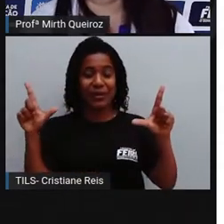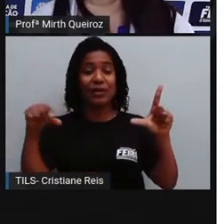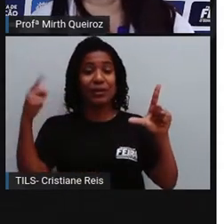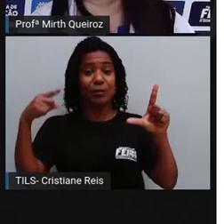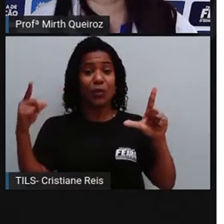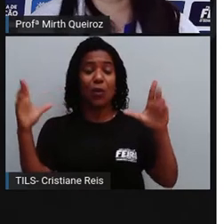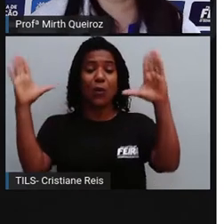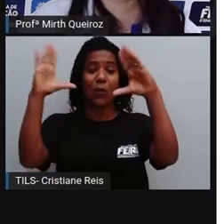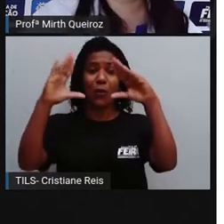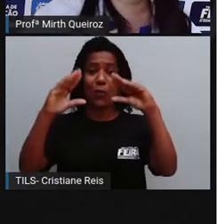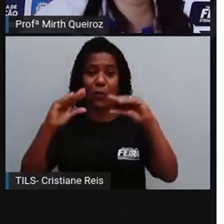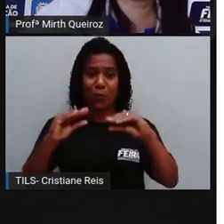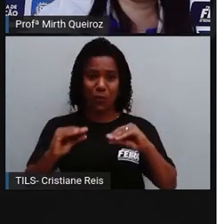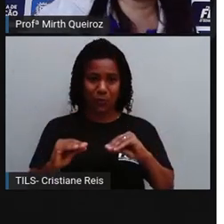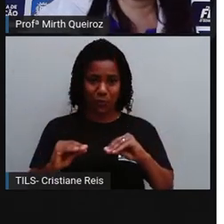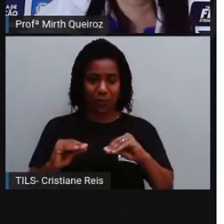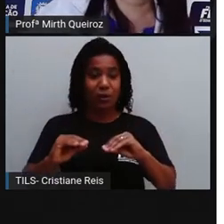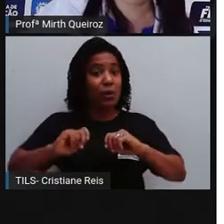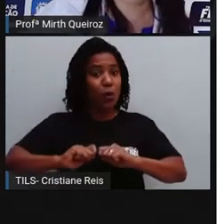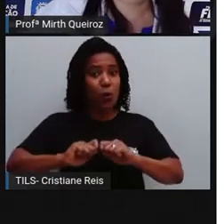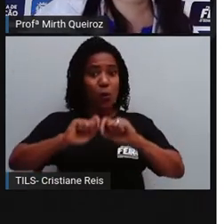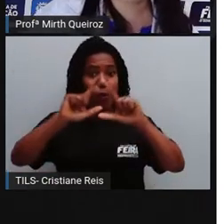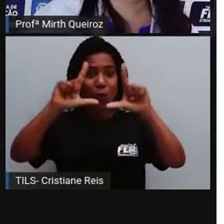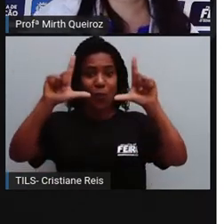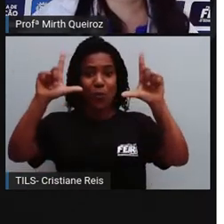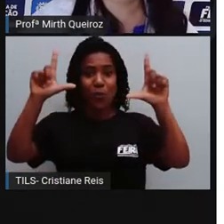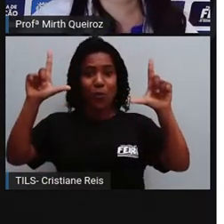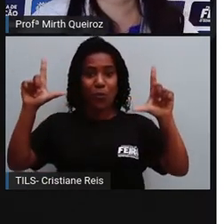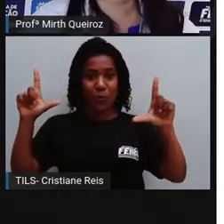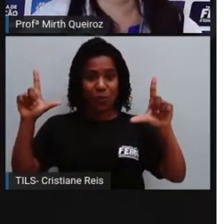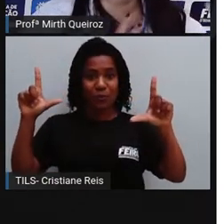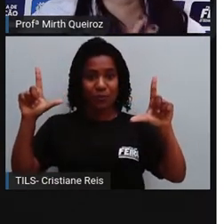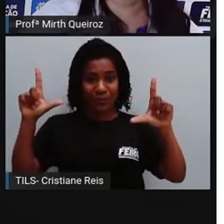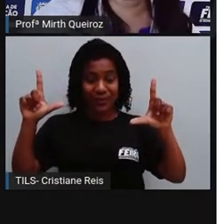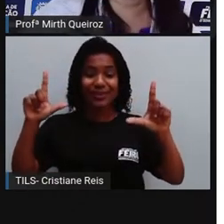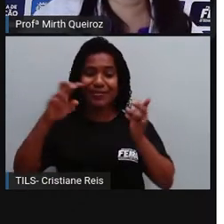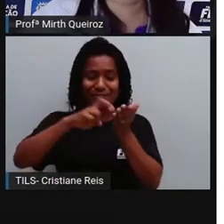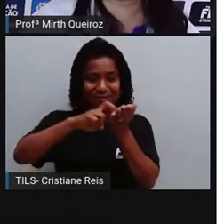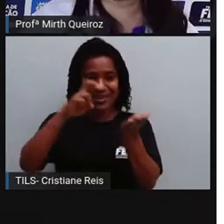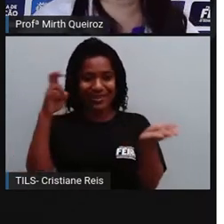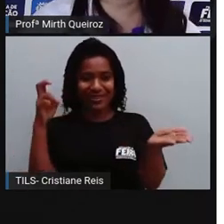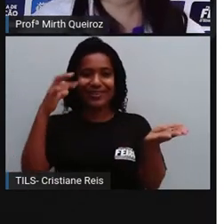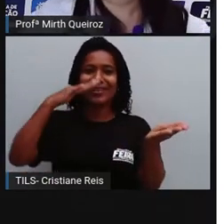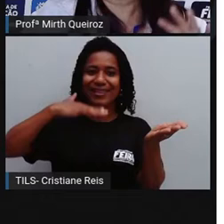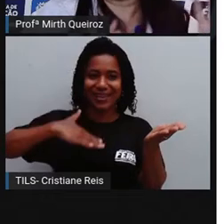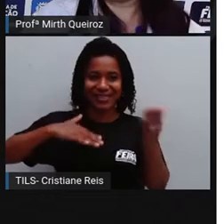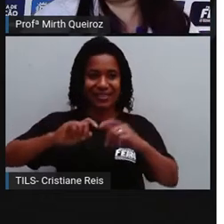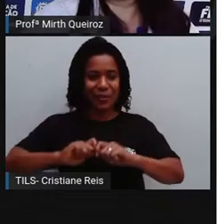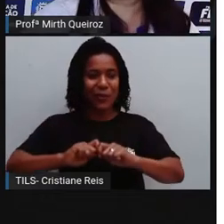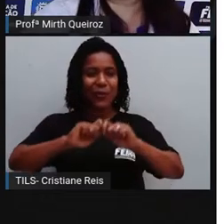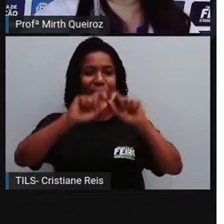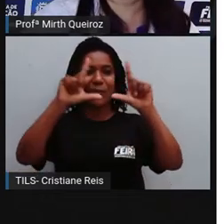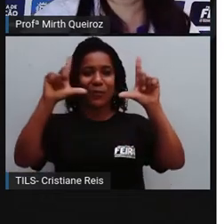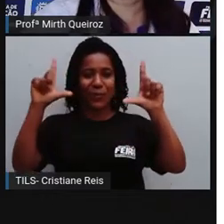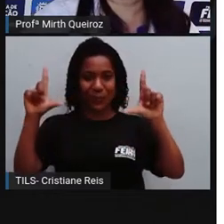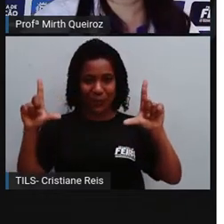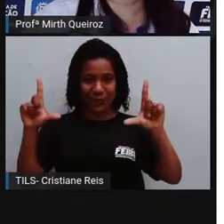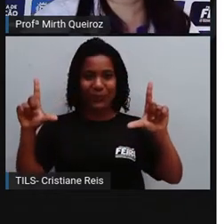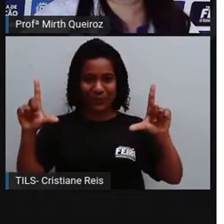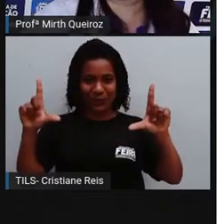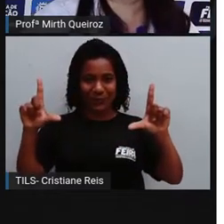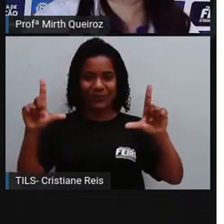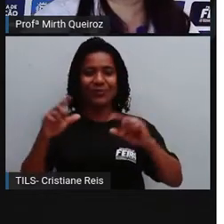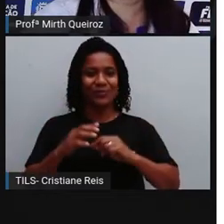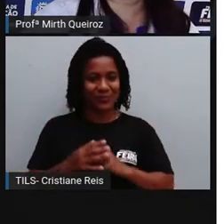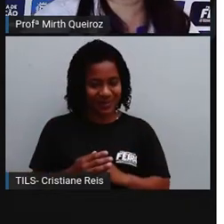e noite. Então, nós temos o dia, que vai ser o turno de quê? O turno da manhã e da tarde é o dia. Que é